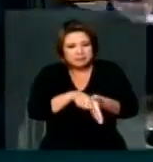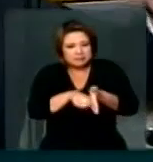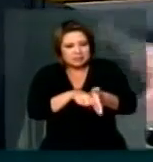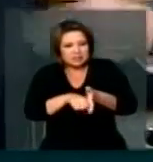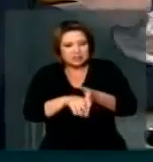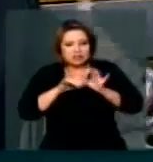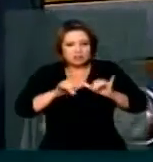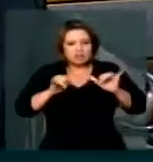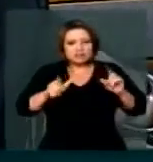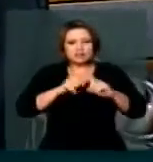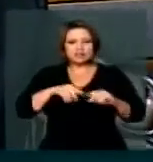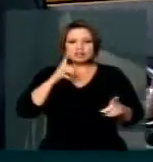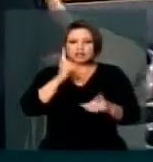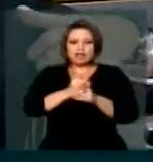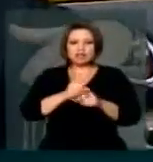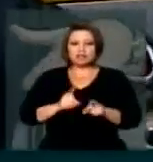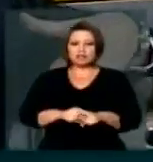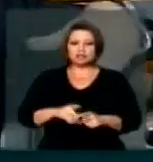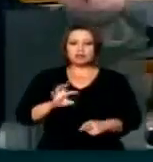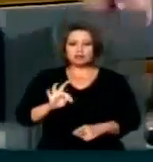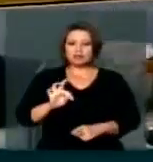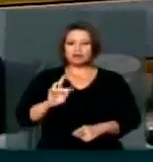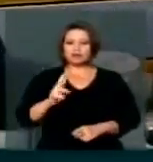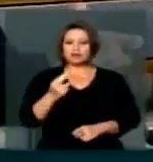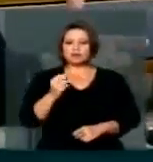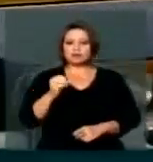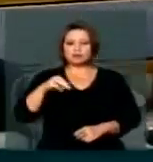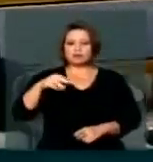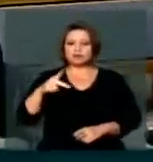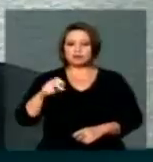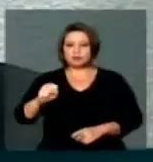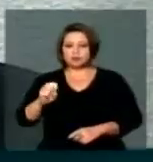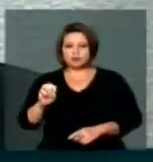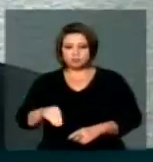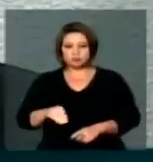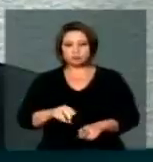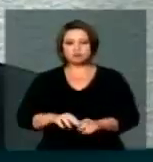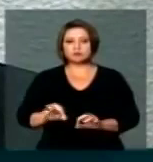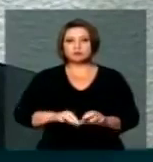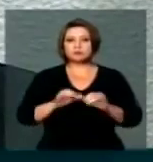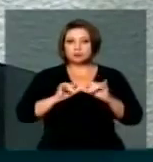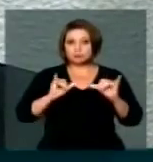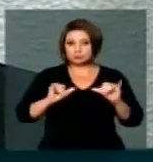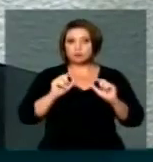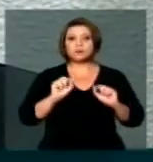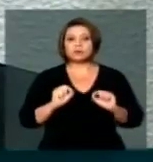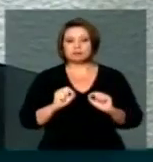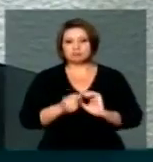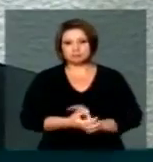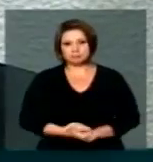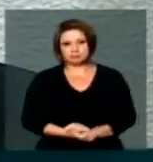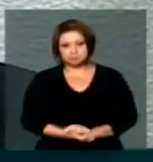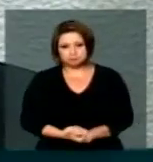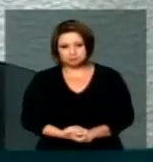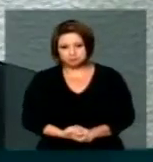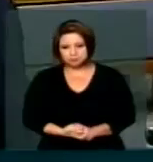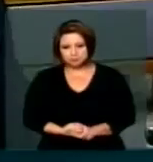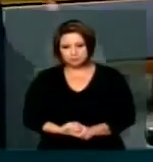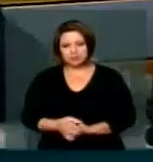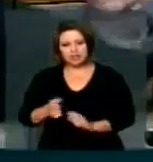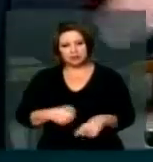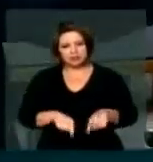Até chegar na Thompson Que aliás faço um registro aqui Para que todos saibam Essa Thompson Que foi